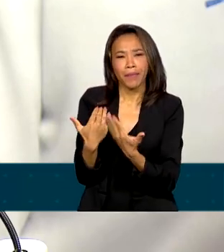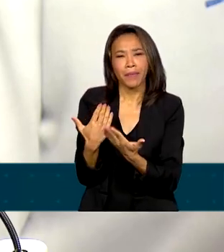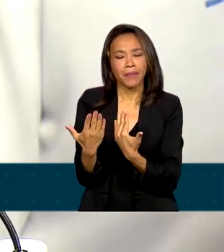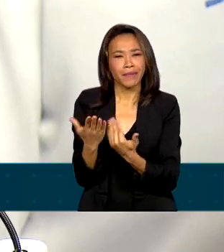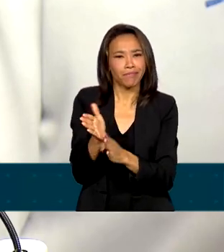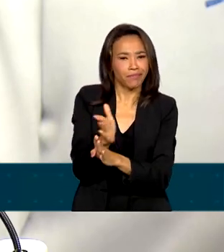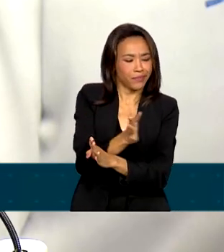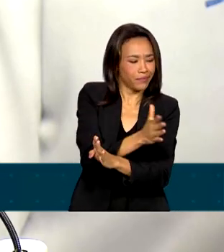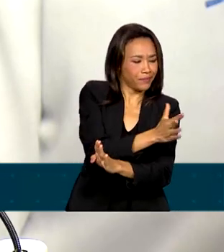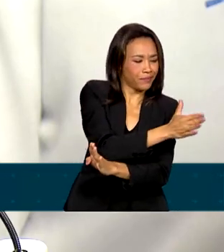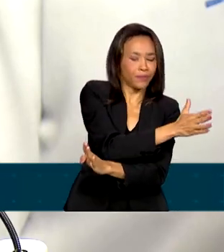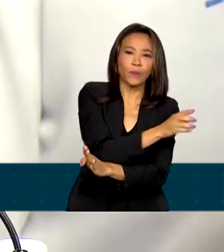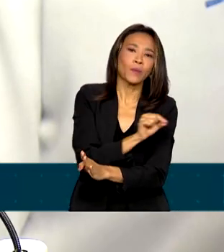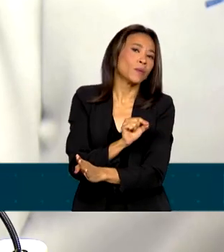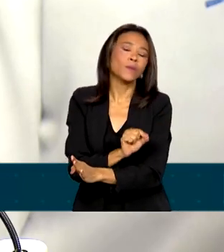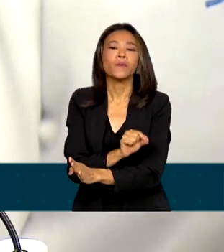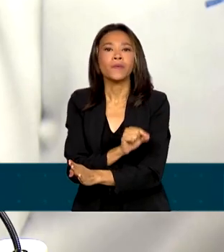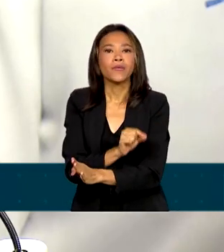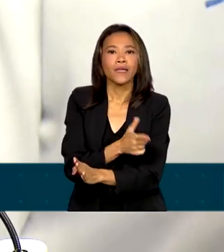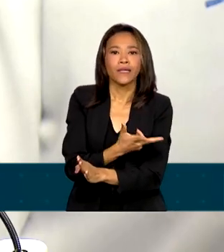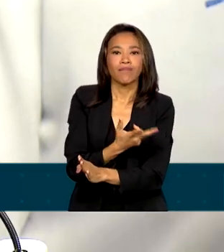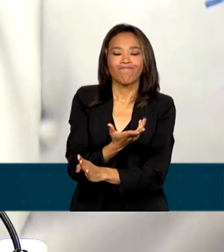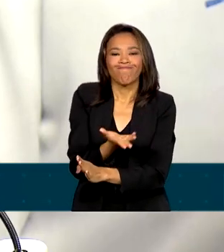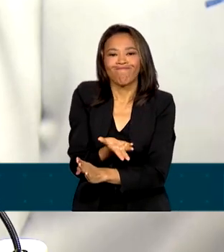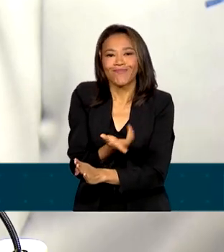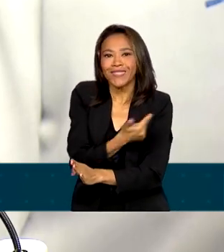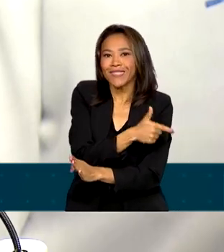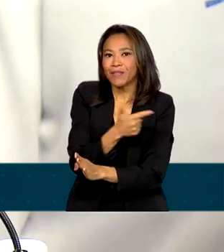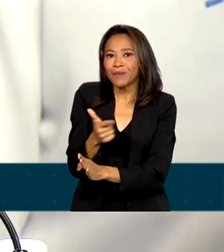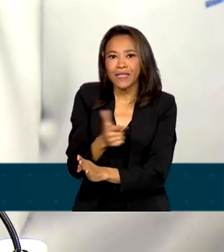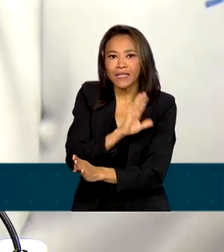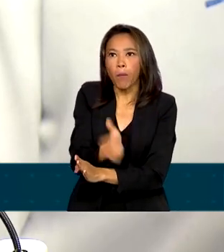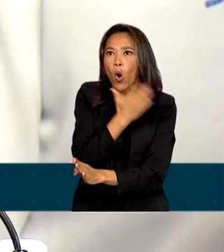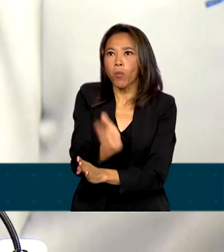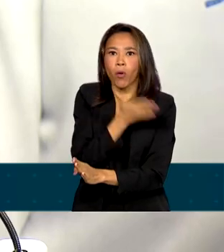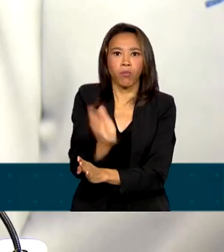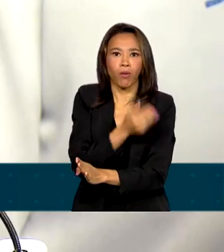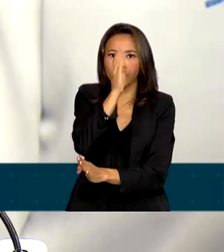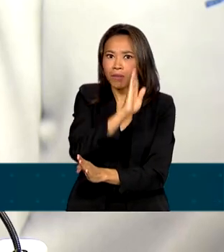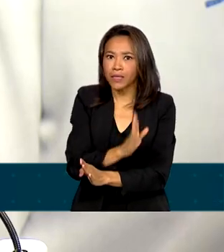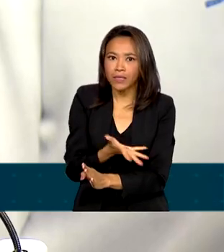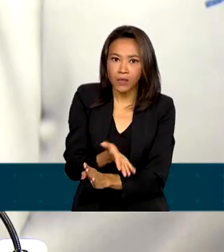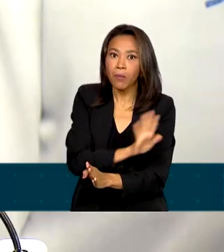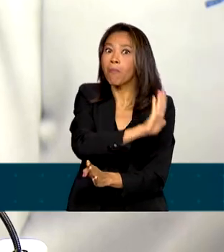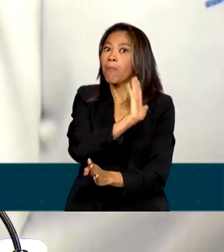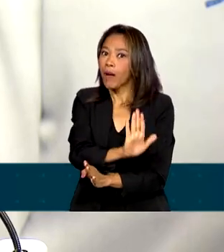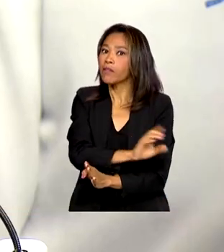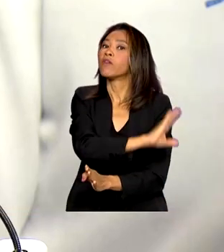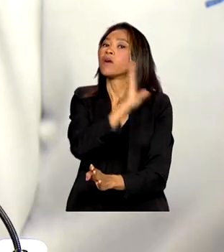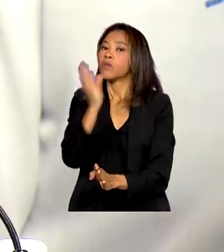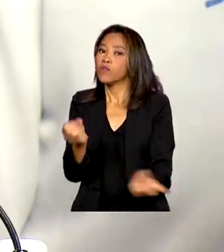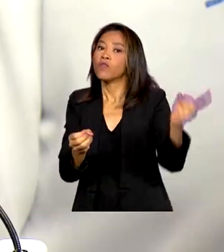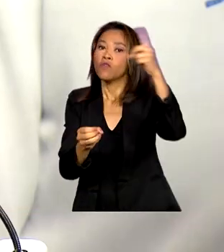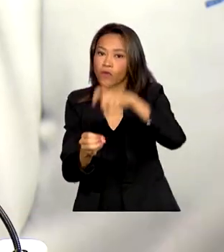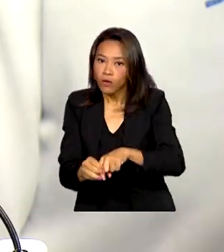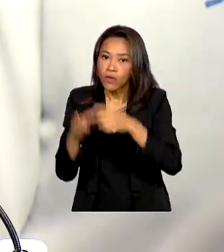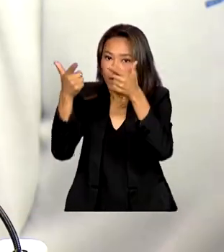de não poder ter essa produção no Brasil, mas nós vamos recuperar essa capacidade.